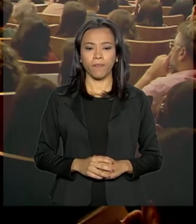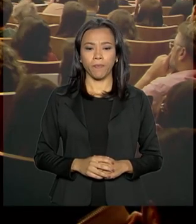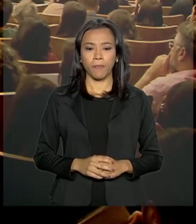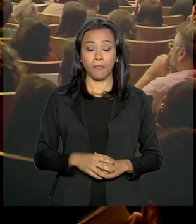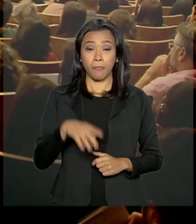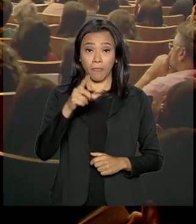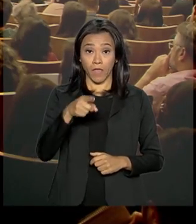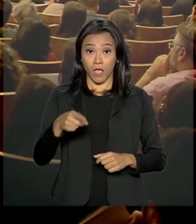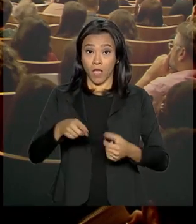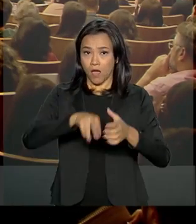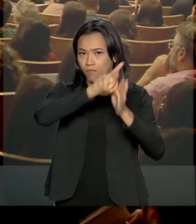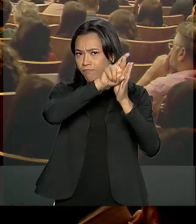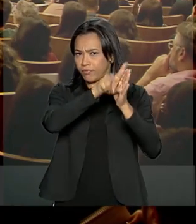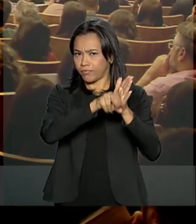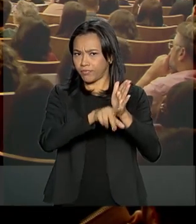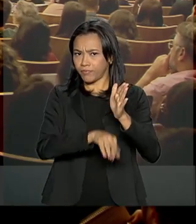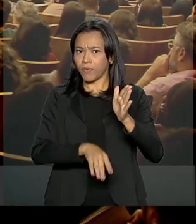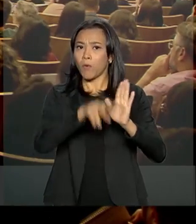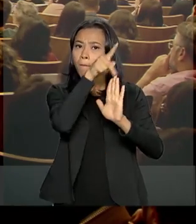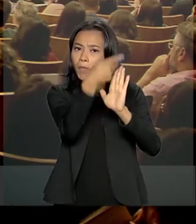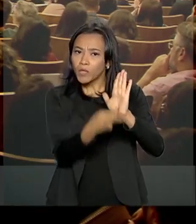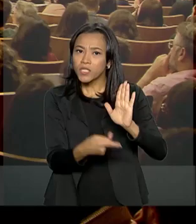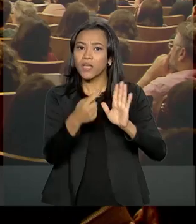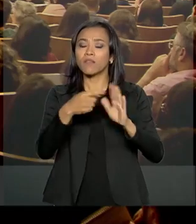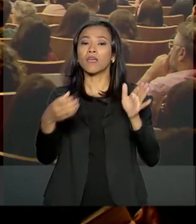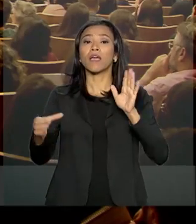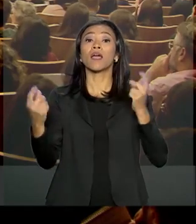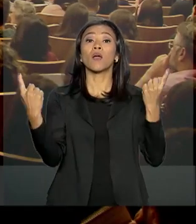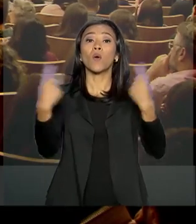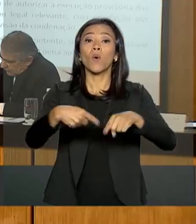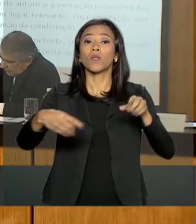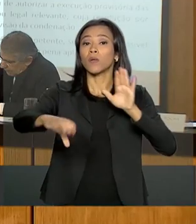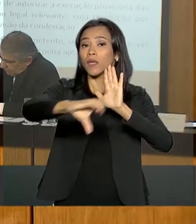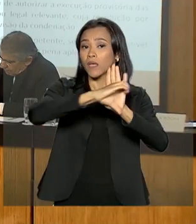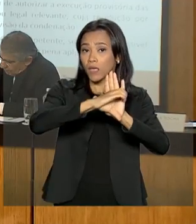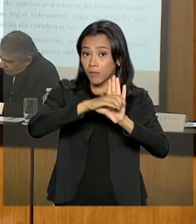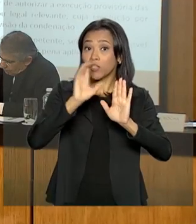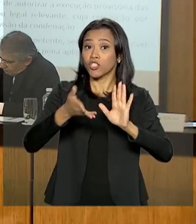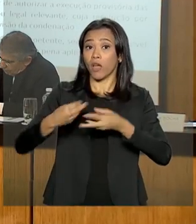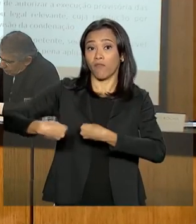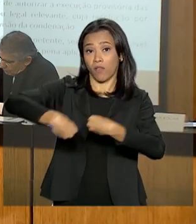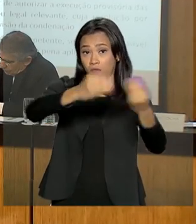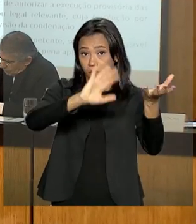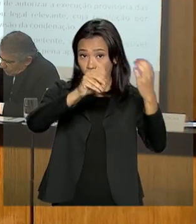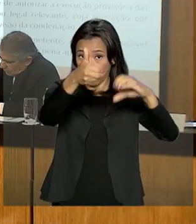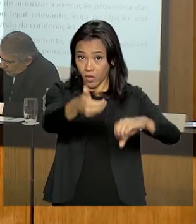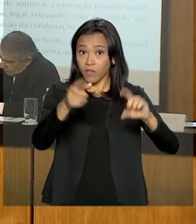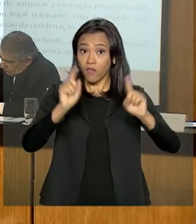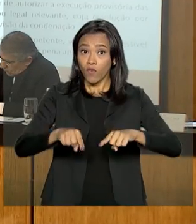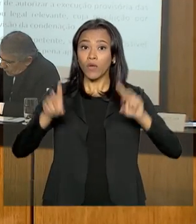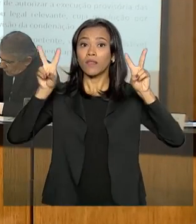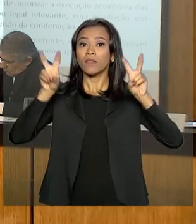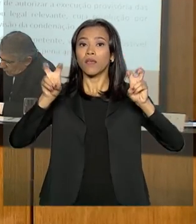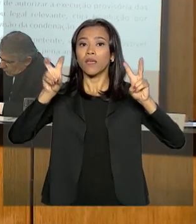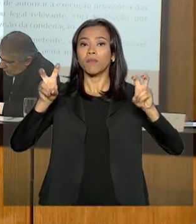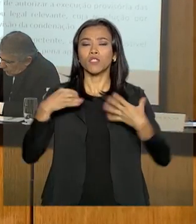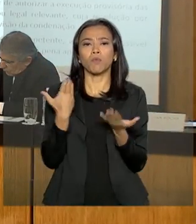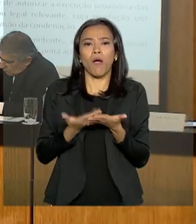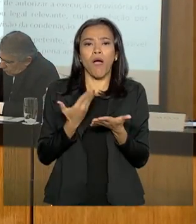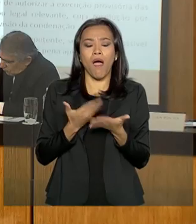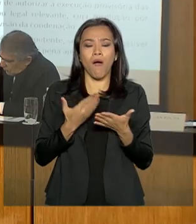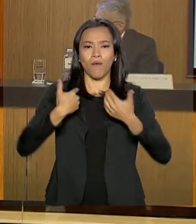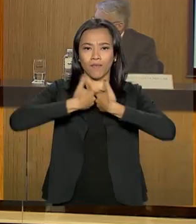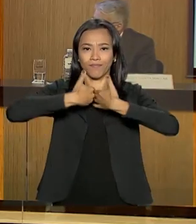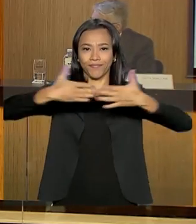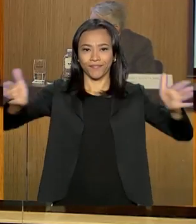O pacote de leis anticrime, que já está no Congresso Nacional, foi tema de aula inaugural de uma instituição particular de ensino